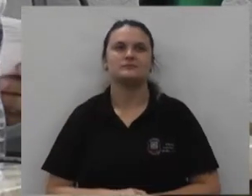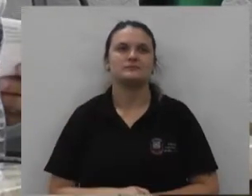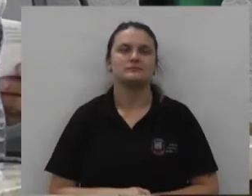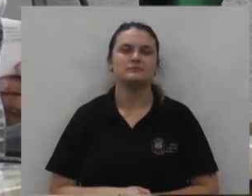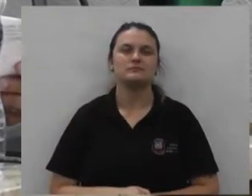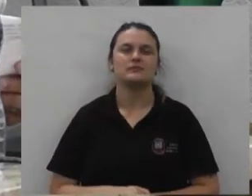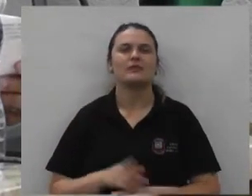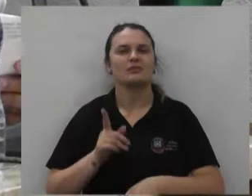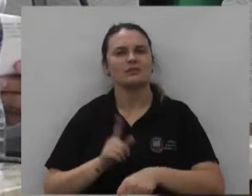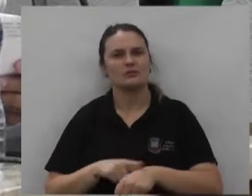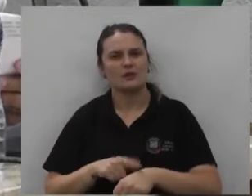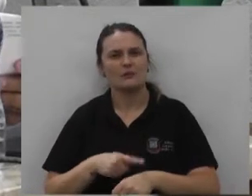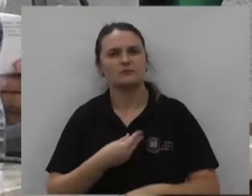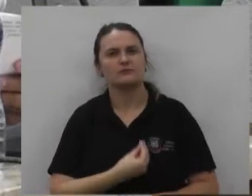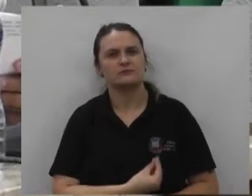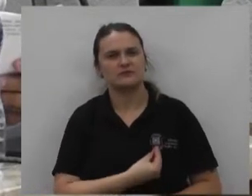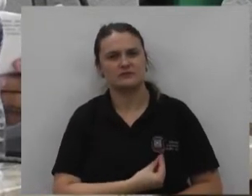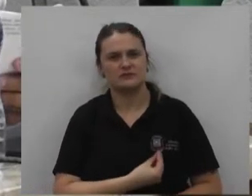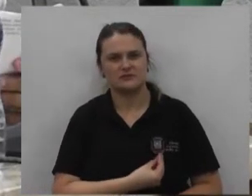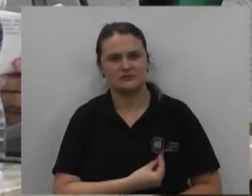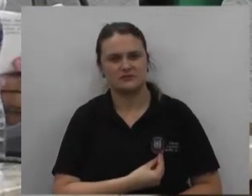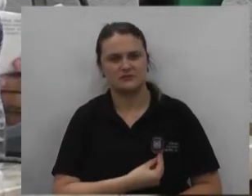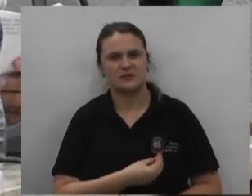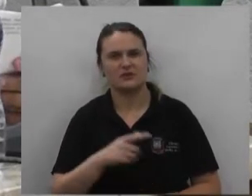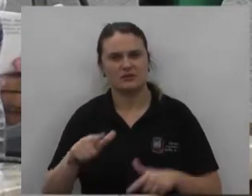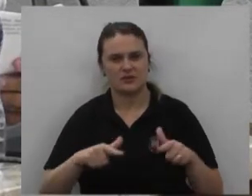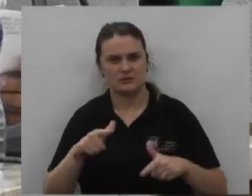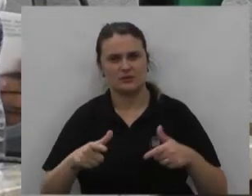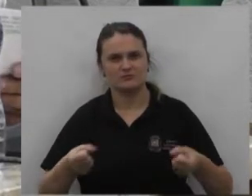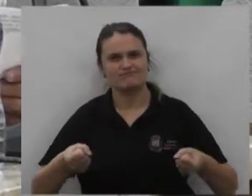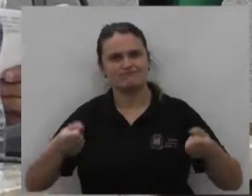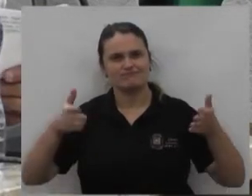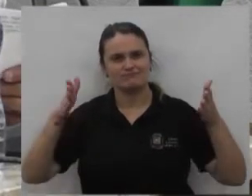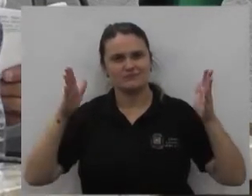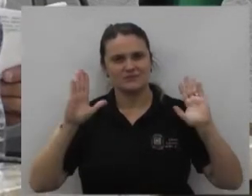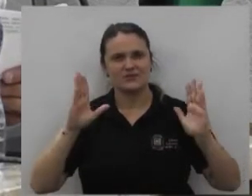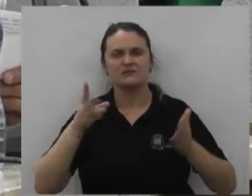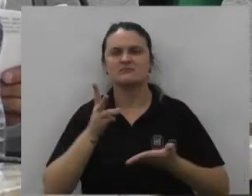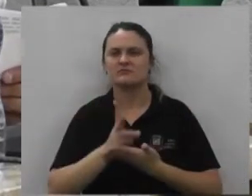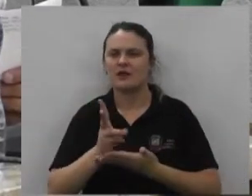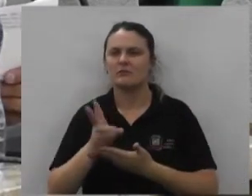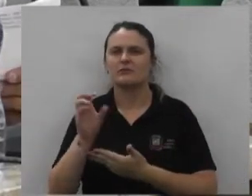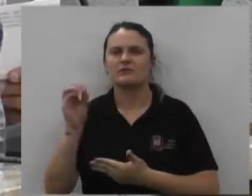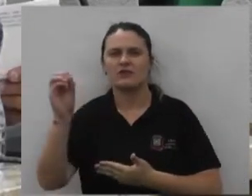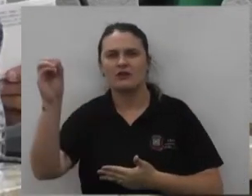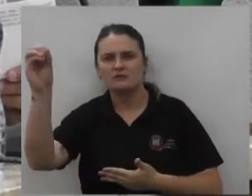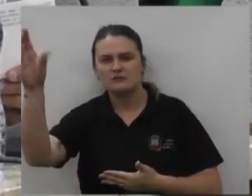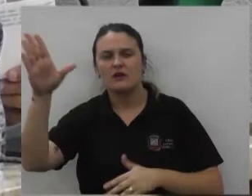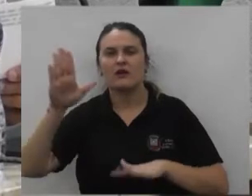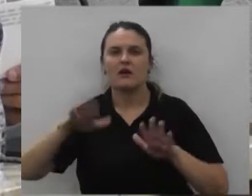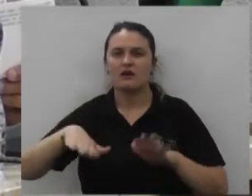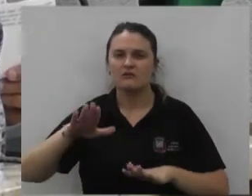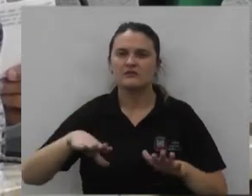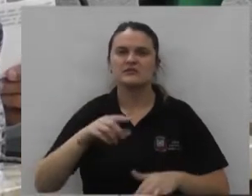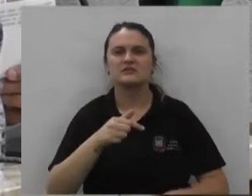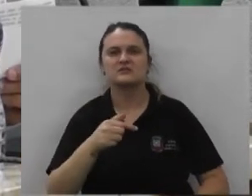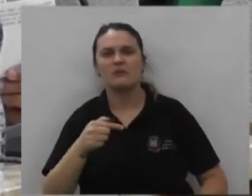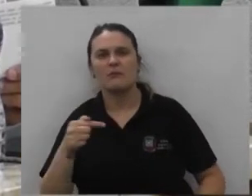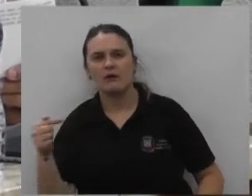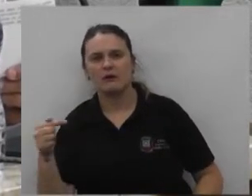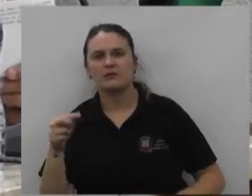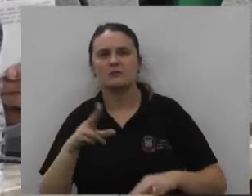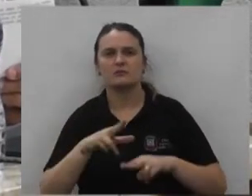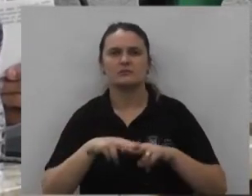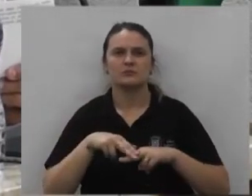no período de sua vida em que era caminhoneiro Otacílio fazia muitas viagens às vezes ficava semanas